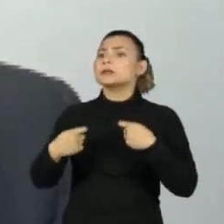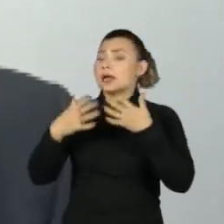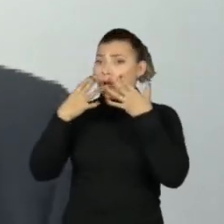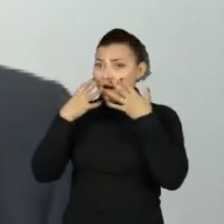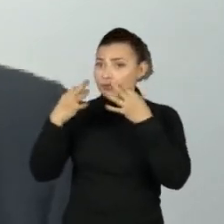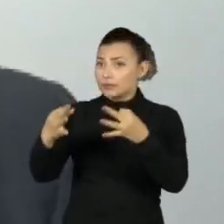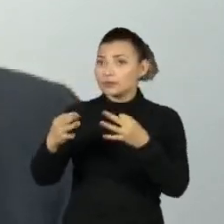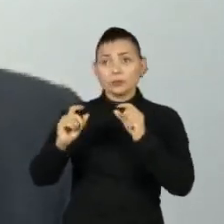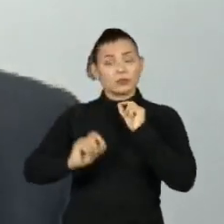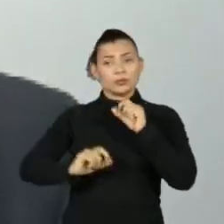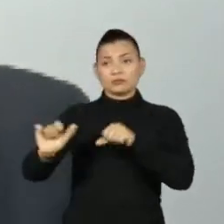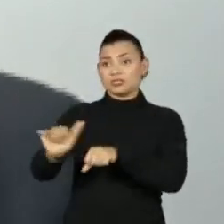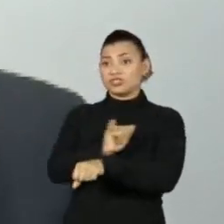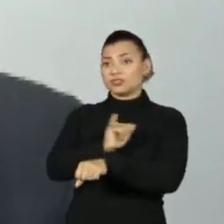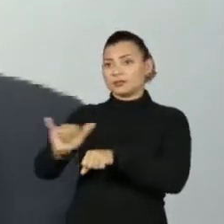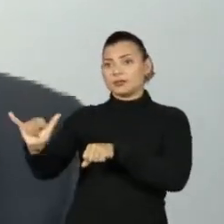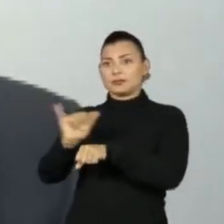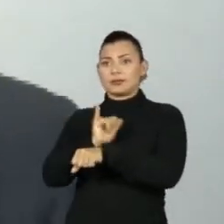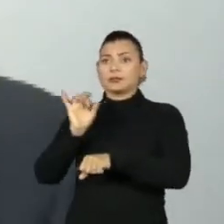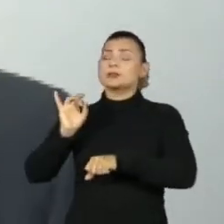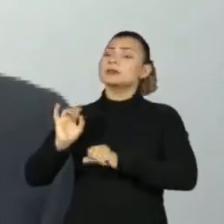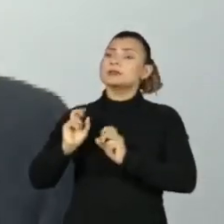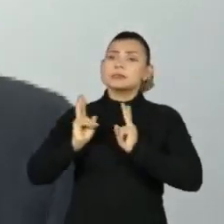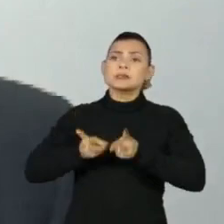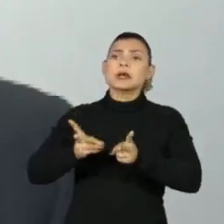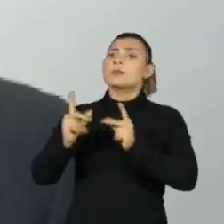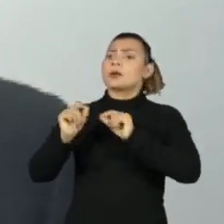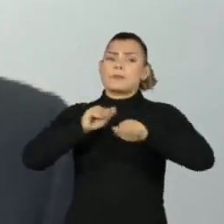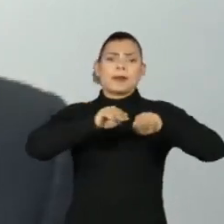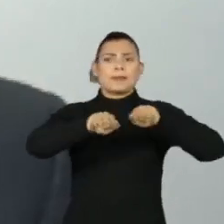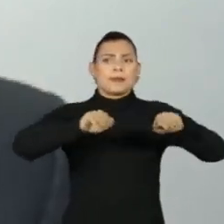mecanismos para cada vez mais mobilizar esse público. Obrigado. Obrigado.